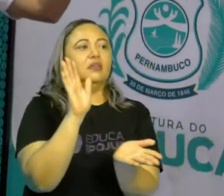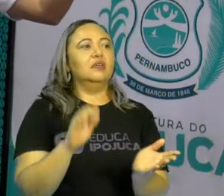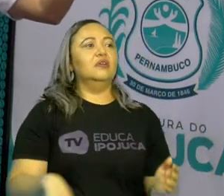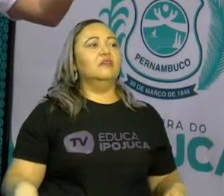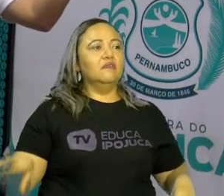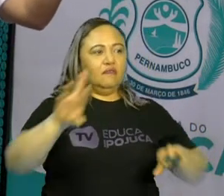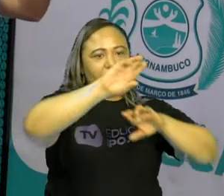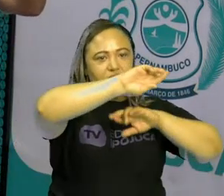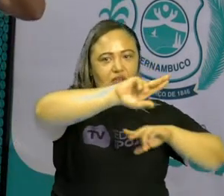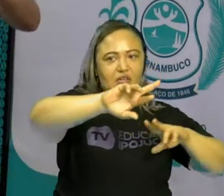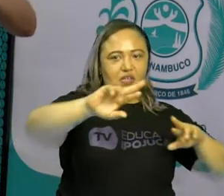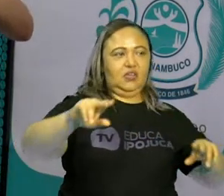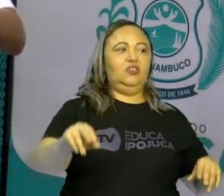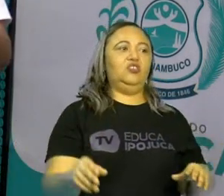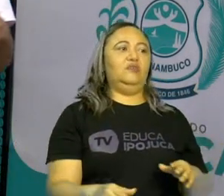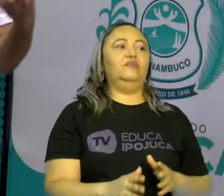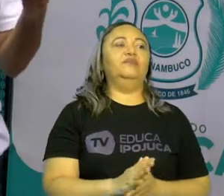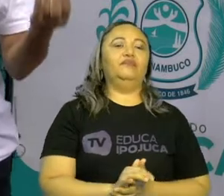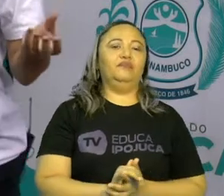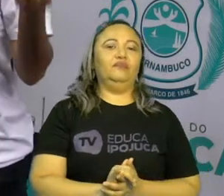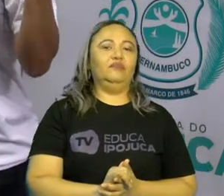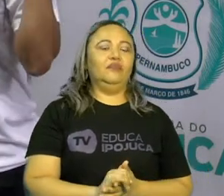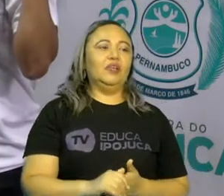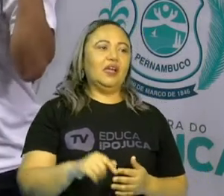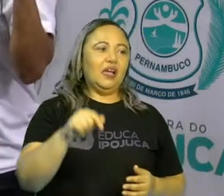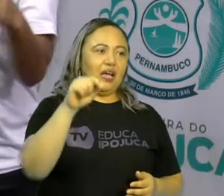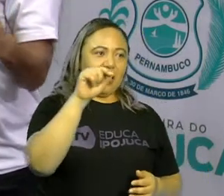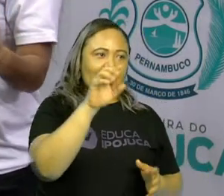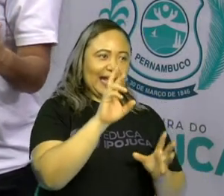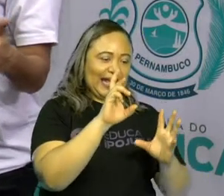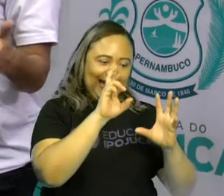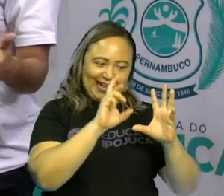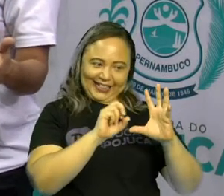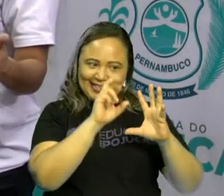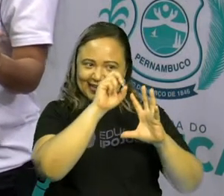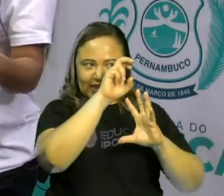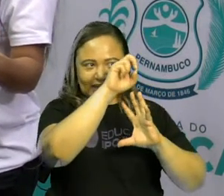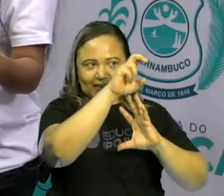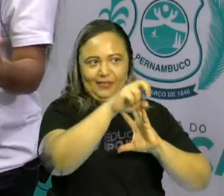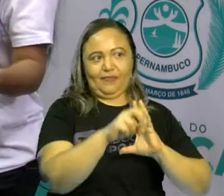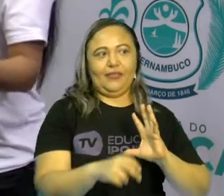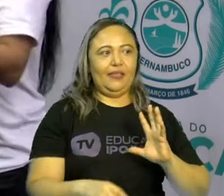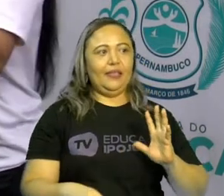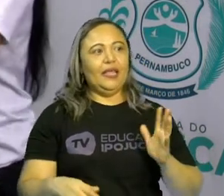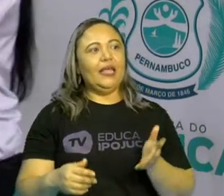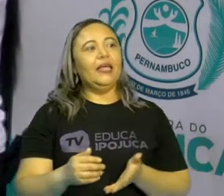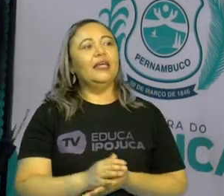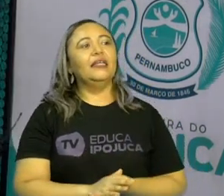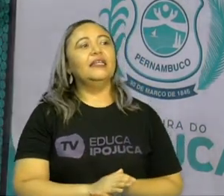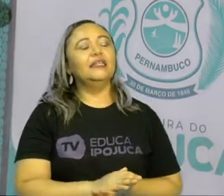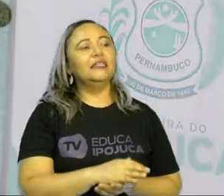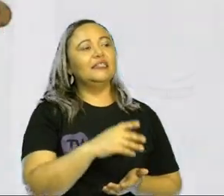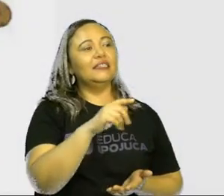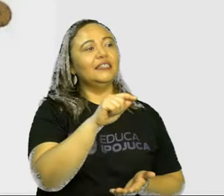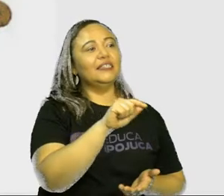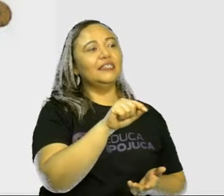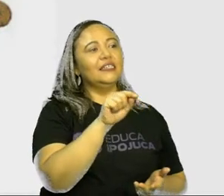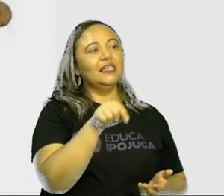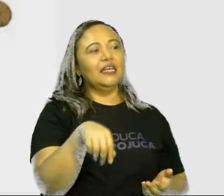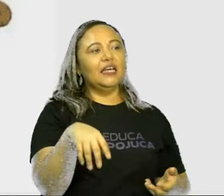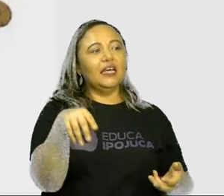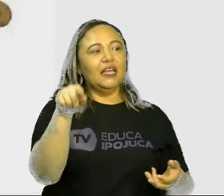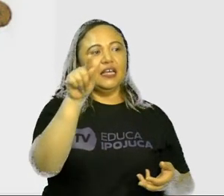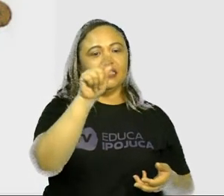várias cadeias. Então isso é uma teia. Já a cadeia alimentar, a cadeia alimentar não, a cadeia